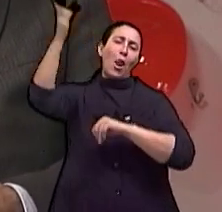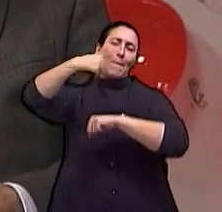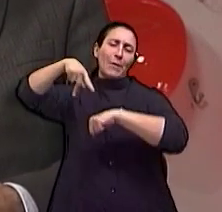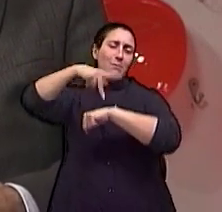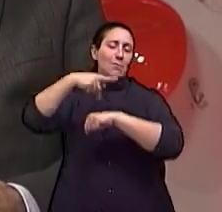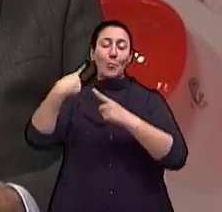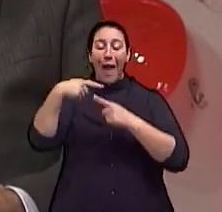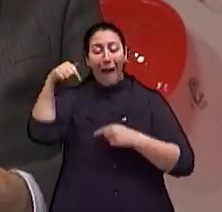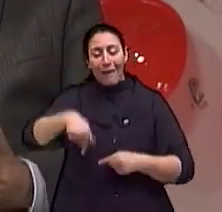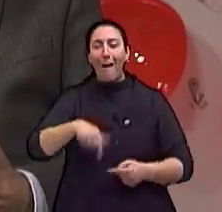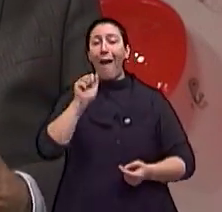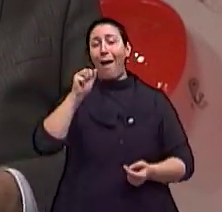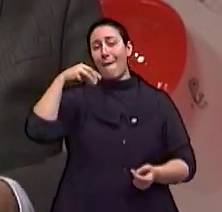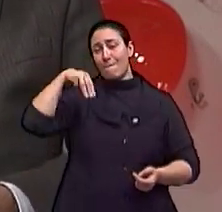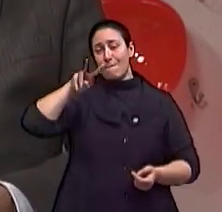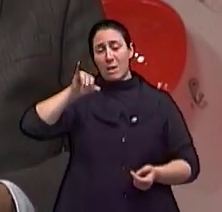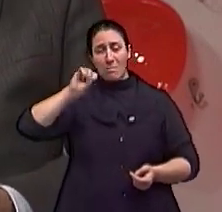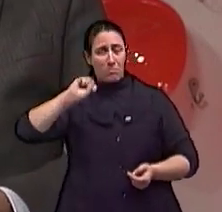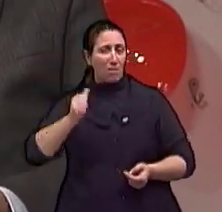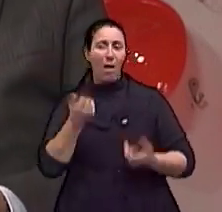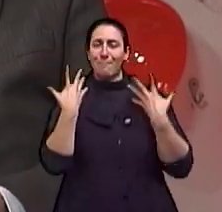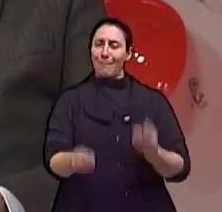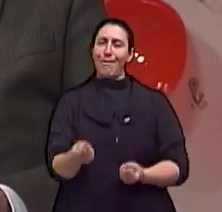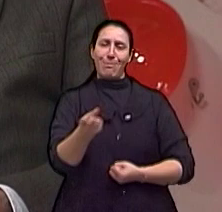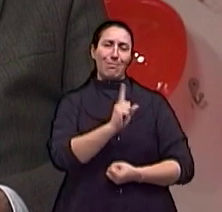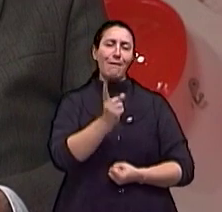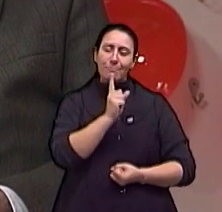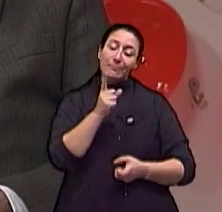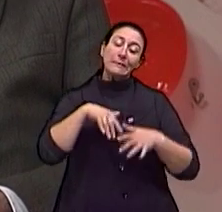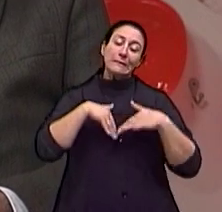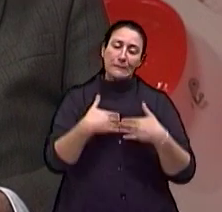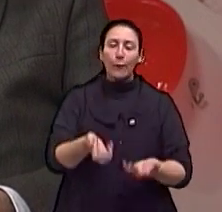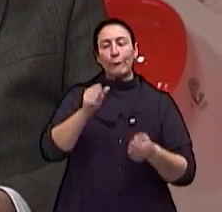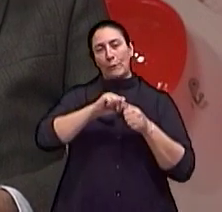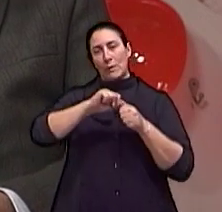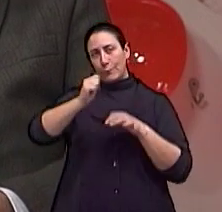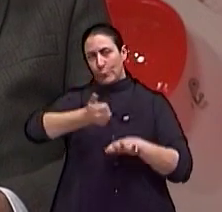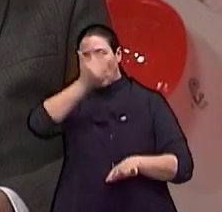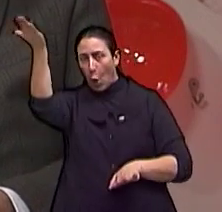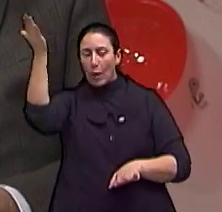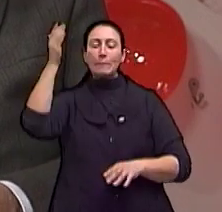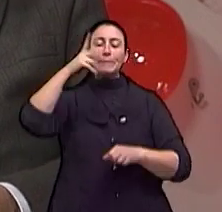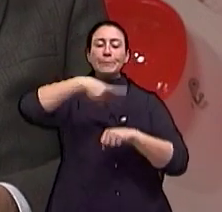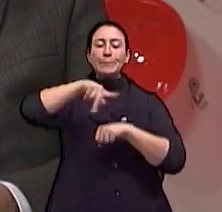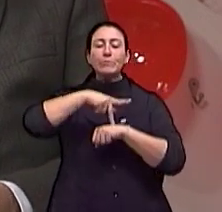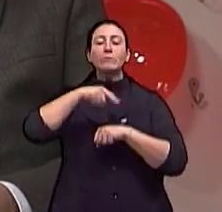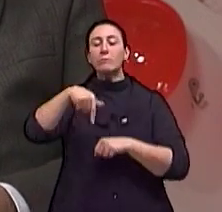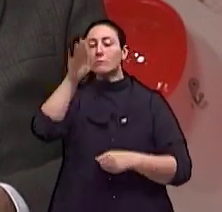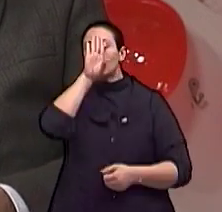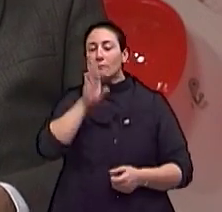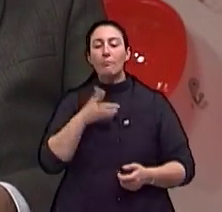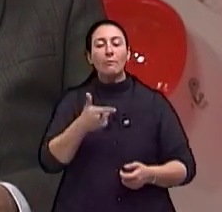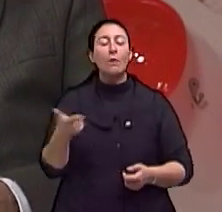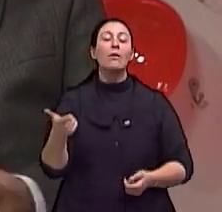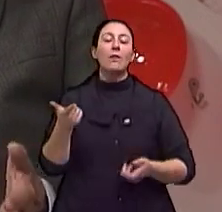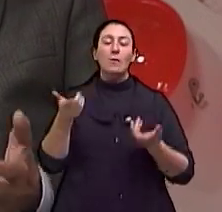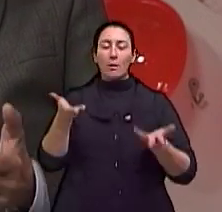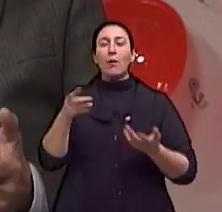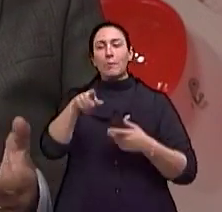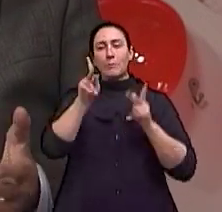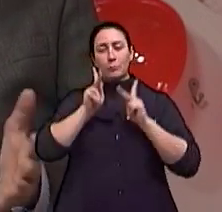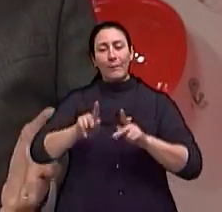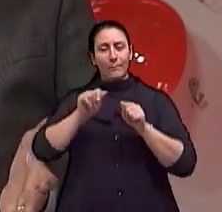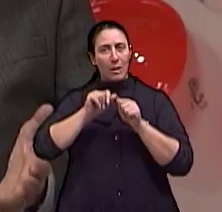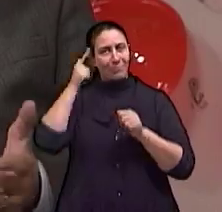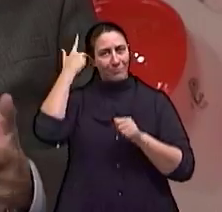Anvisa para fazer, né? Claro. Mas teremos, se Deus quiser. E o resultado é, uma pessoa que tem uma depressão refratária, ele